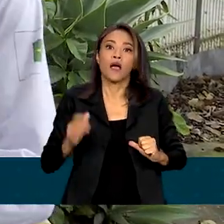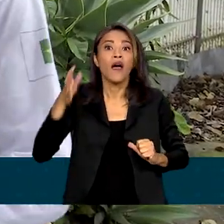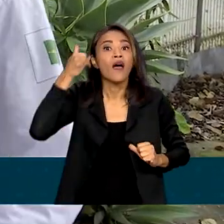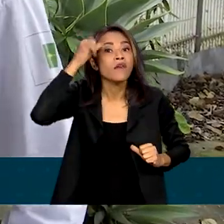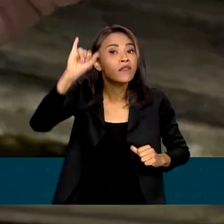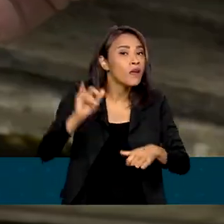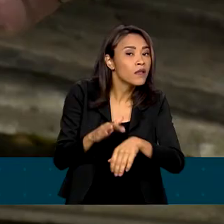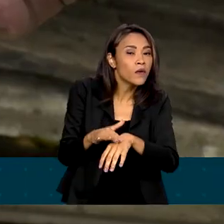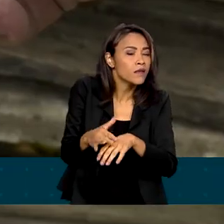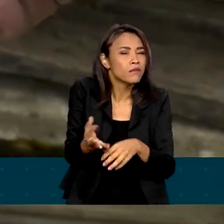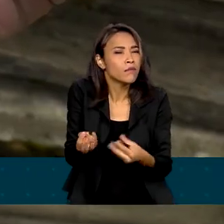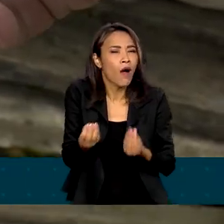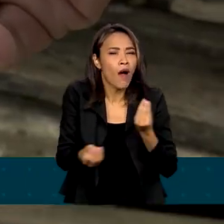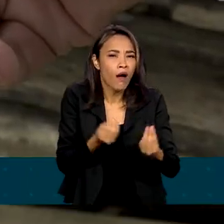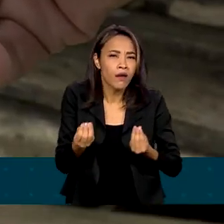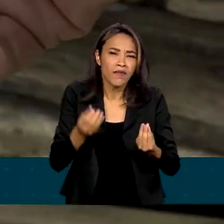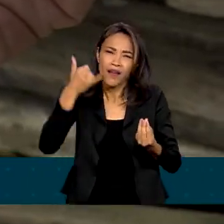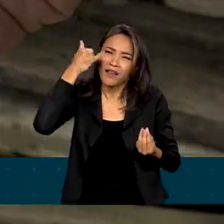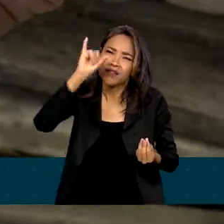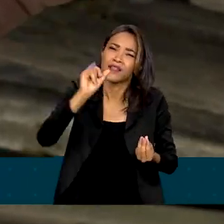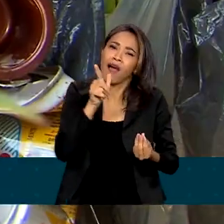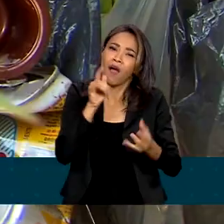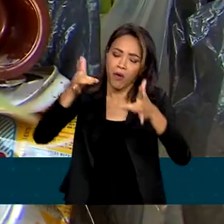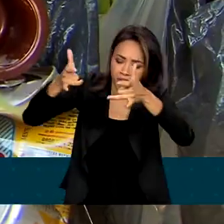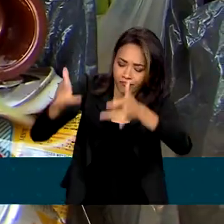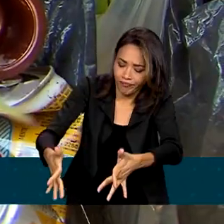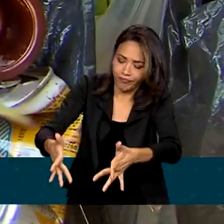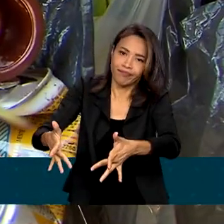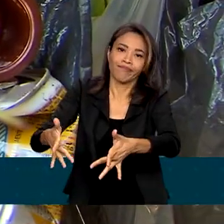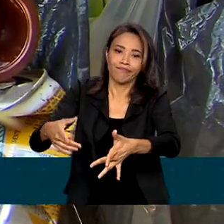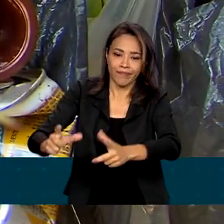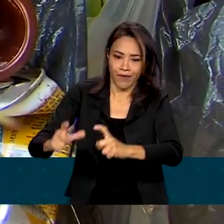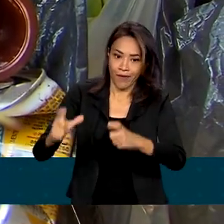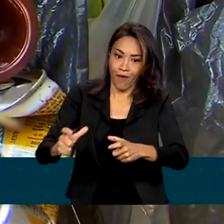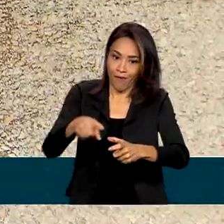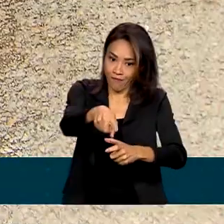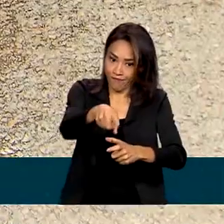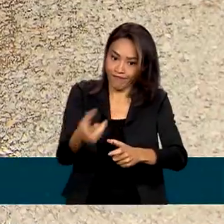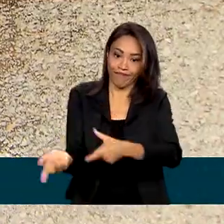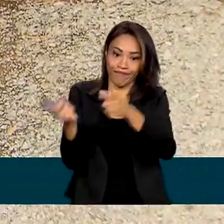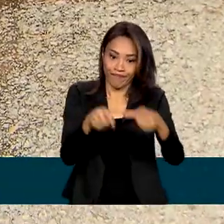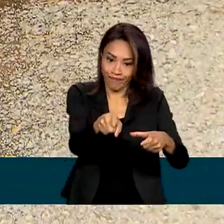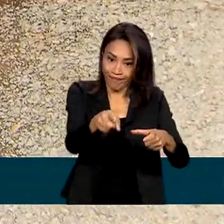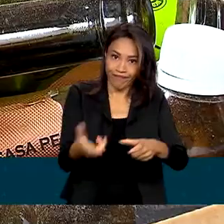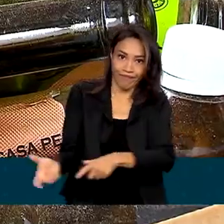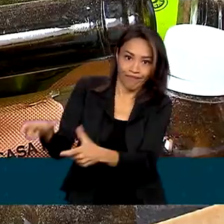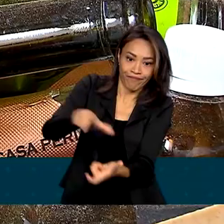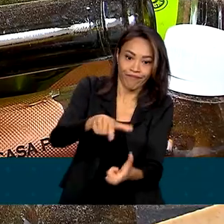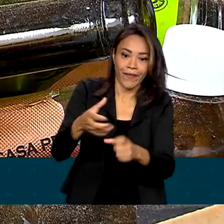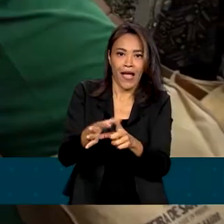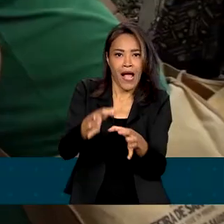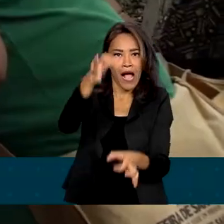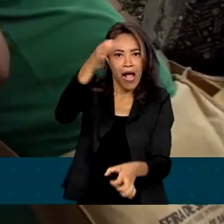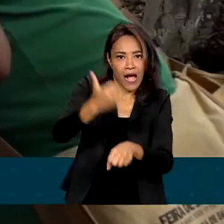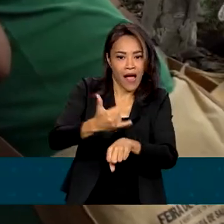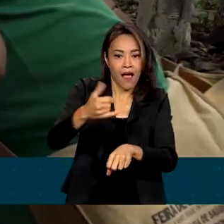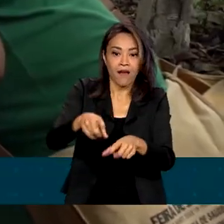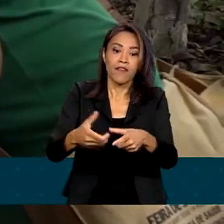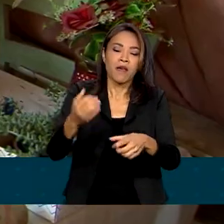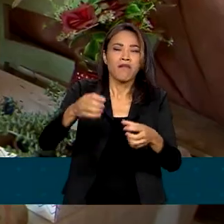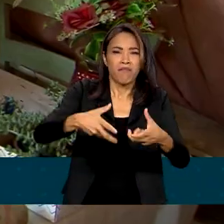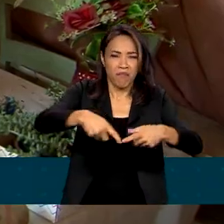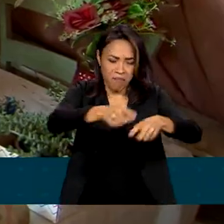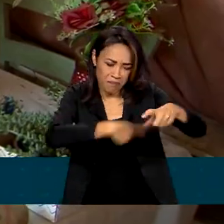evitar a doença é não deixar água parada em recipientes como latas, embalagens, garrafas, pneus